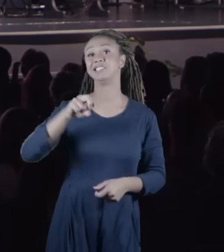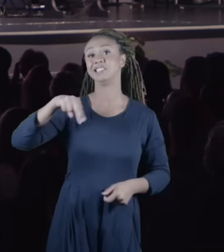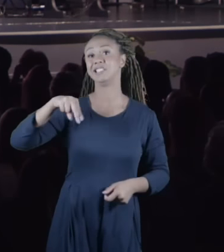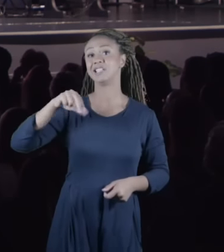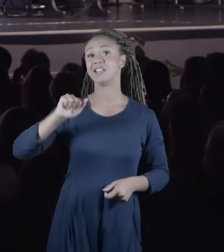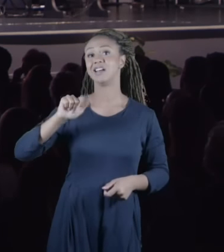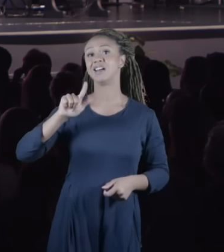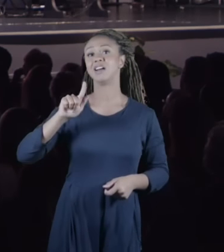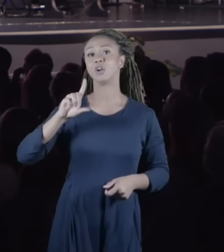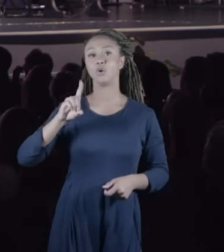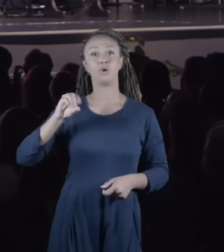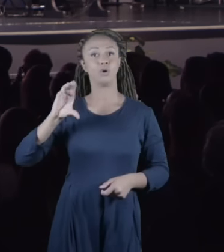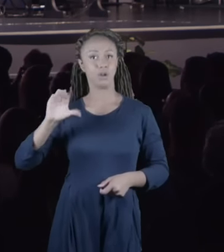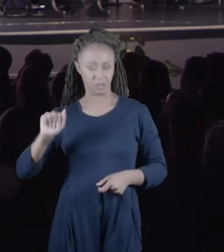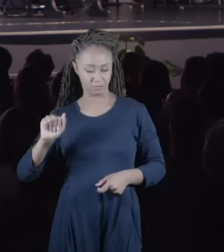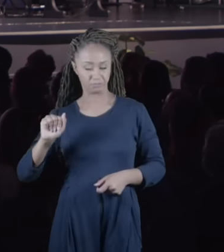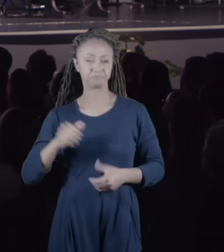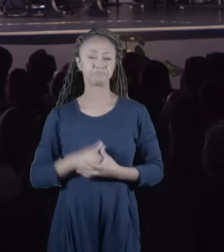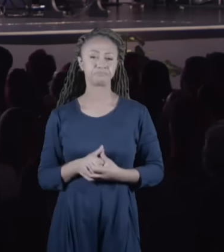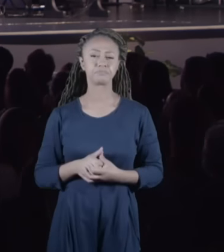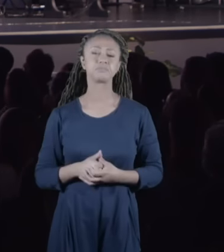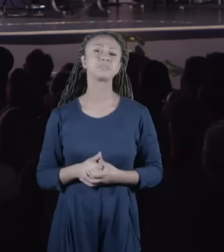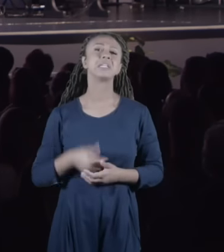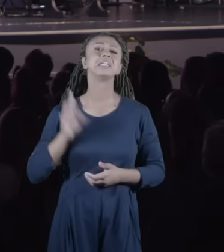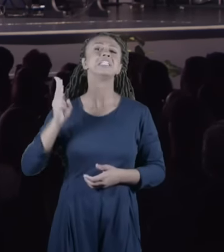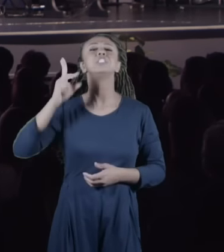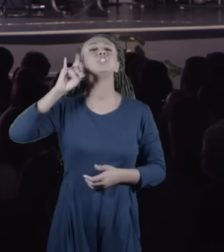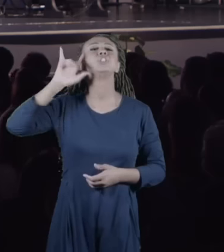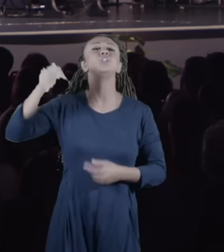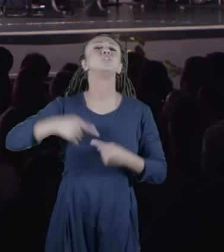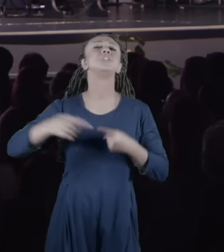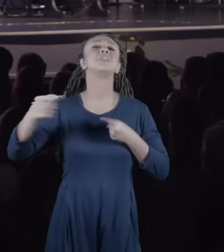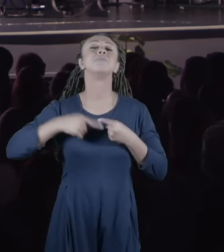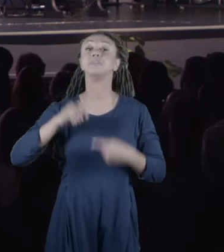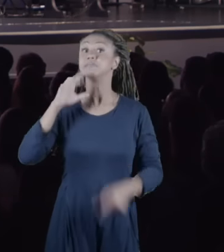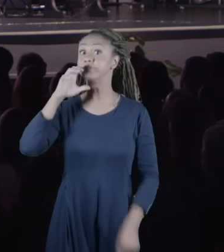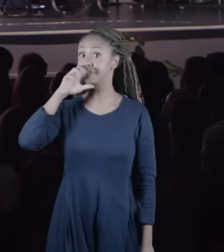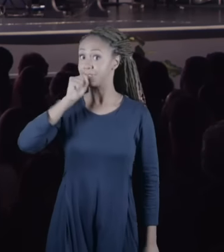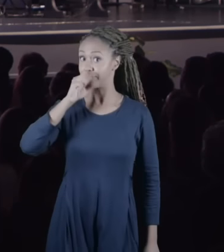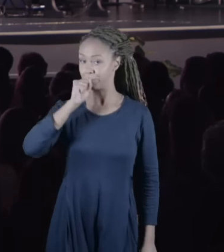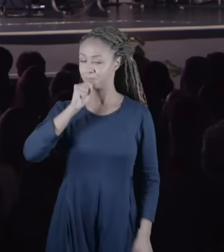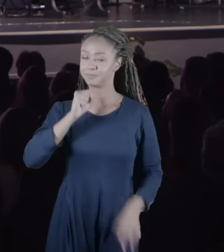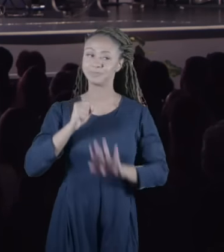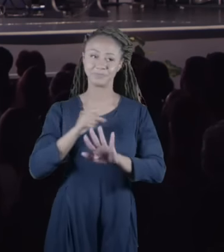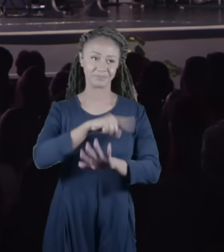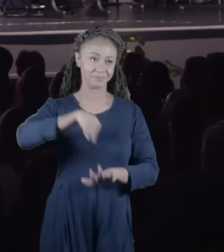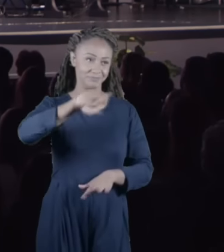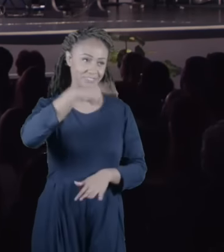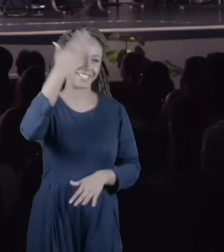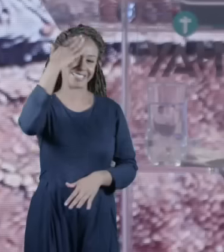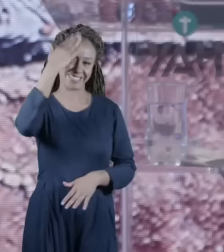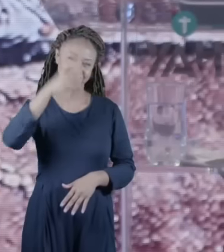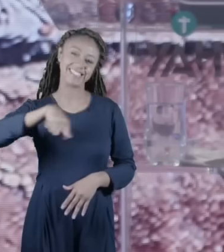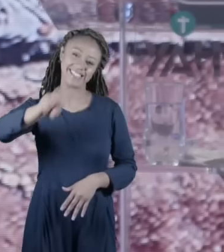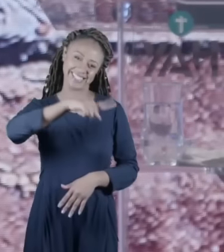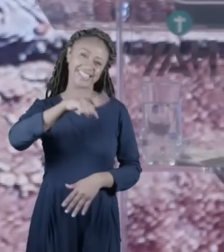vamos tentar de novo em que dia da semana? muito bem eu sei que vocês sabem pessoal